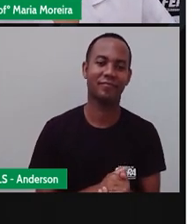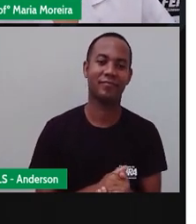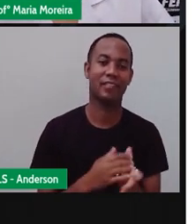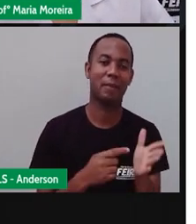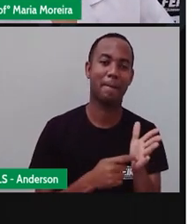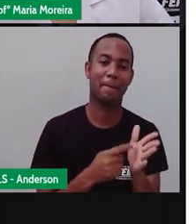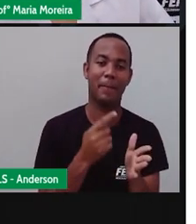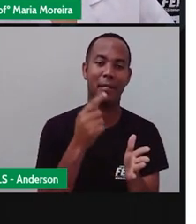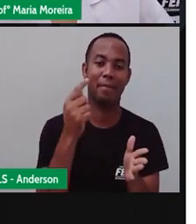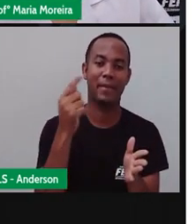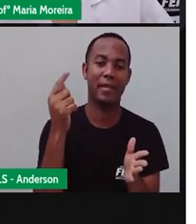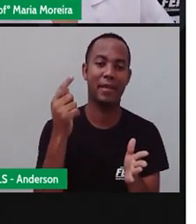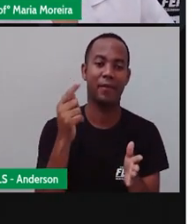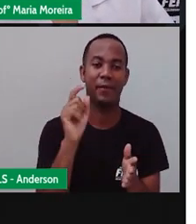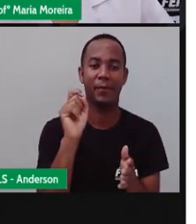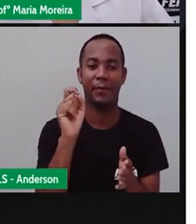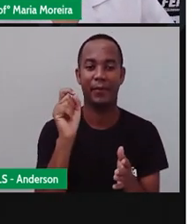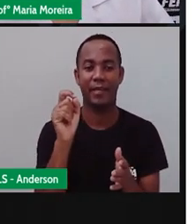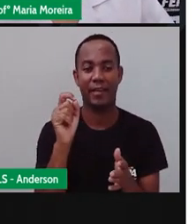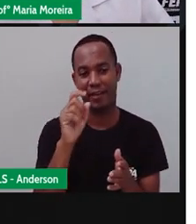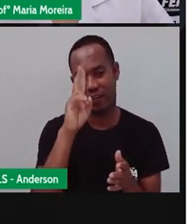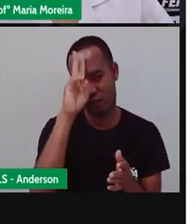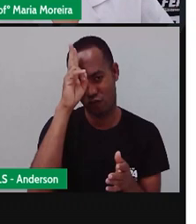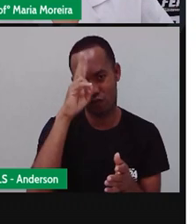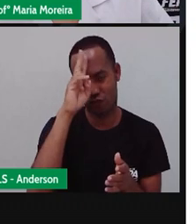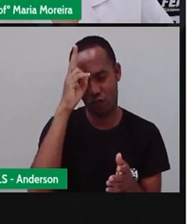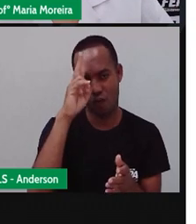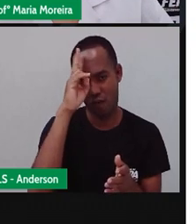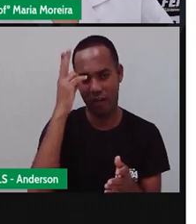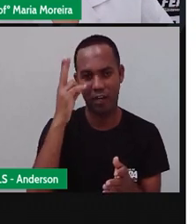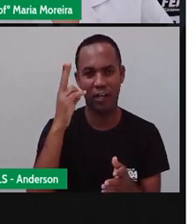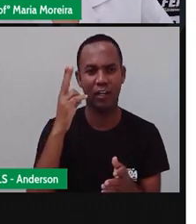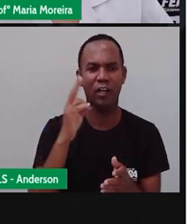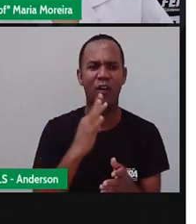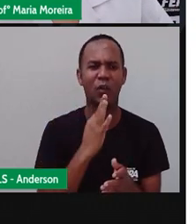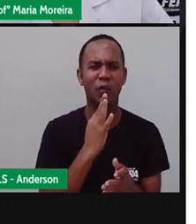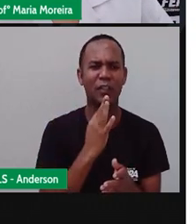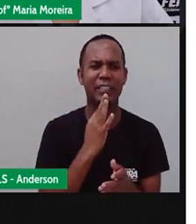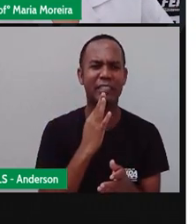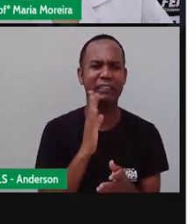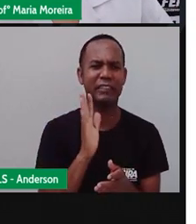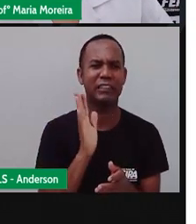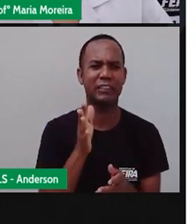Primeiro, vamos ouvir uma historinha de João e Maria.